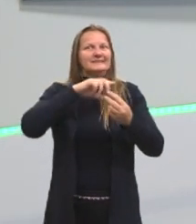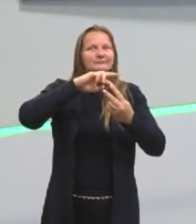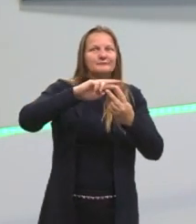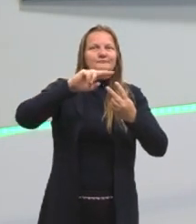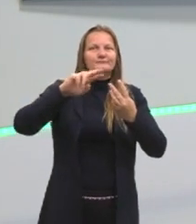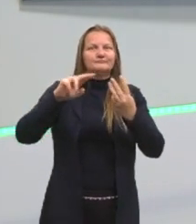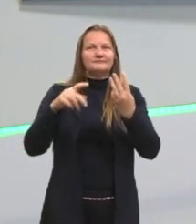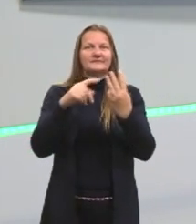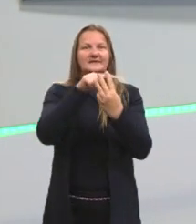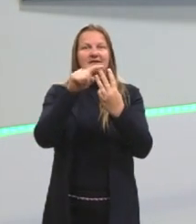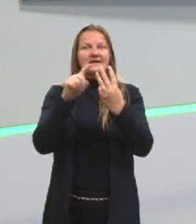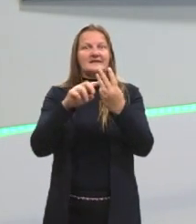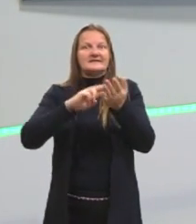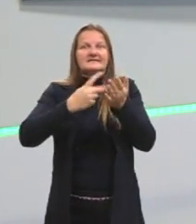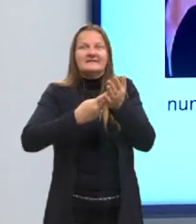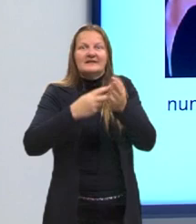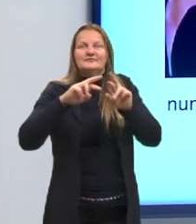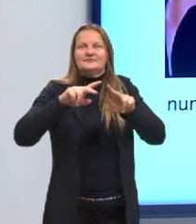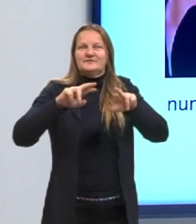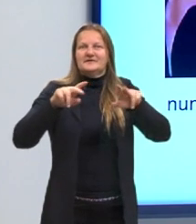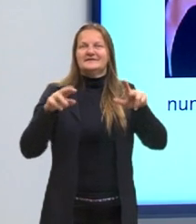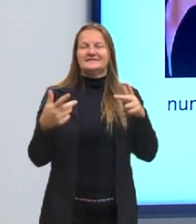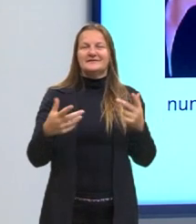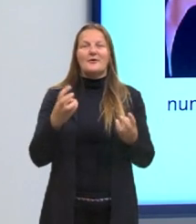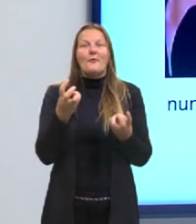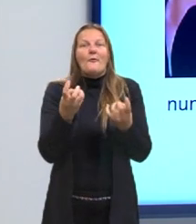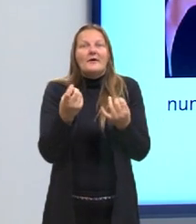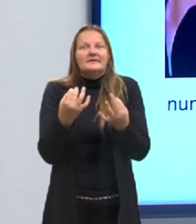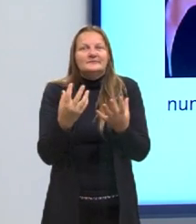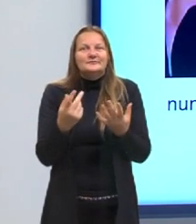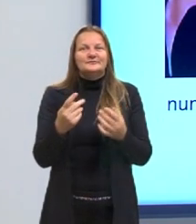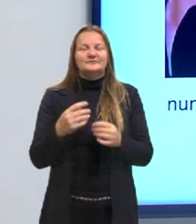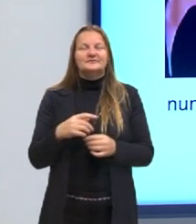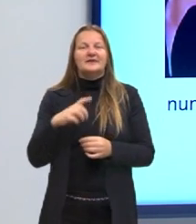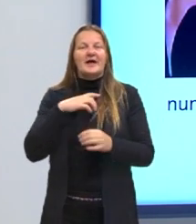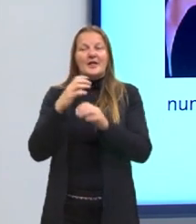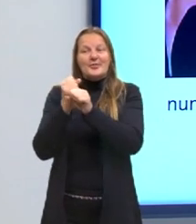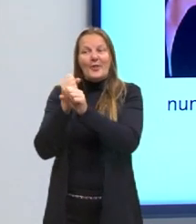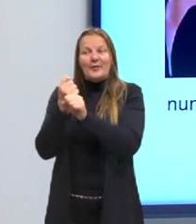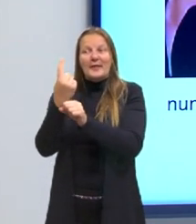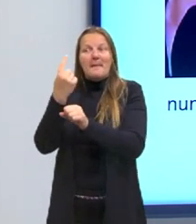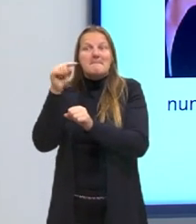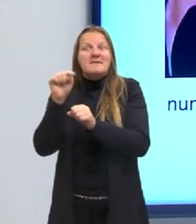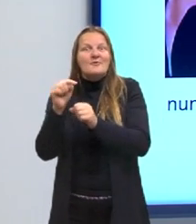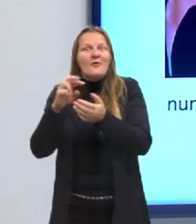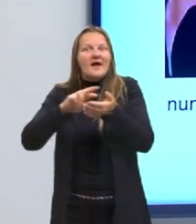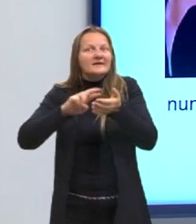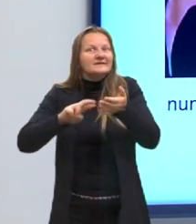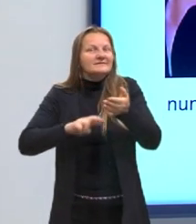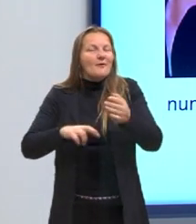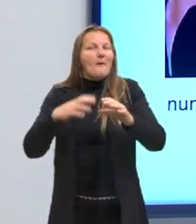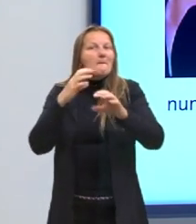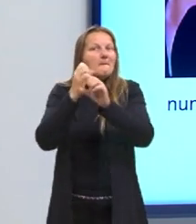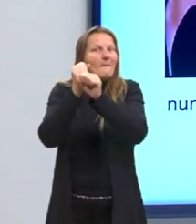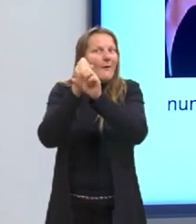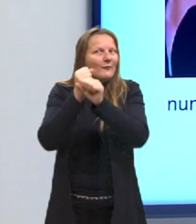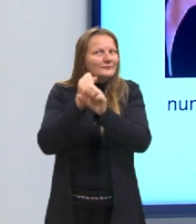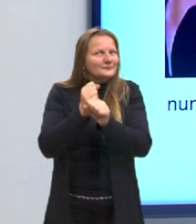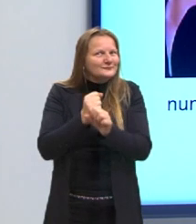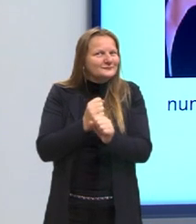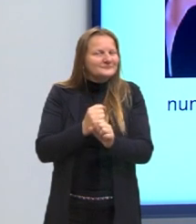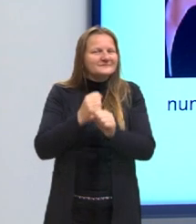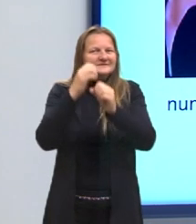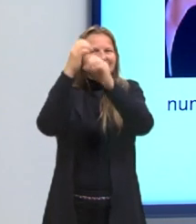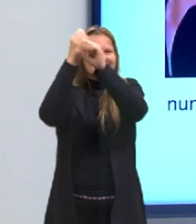três pontos já. Tu precisa de quantos pontos para ter uma redação nota mil? Precisa pontuar em todas as competências.